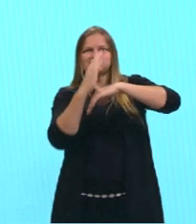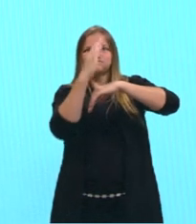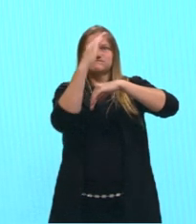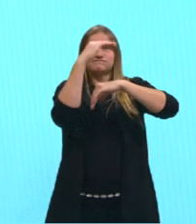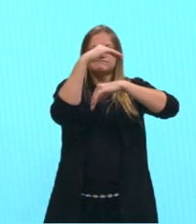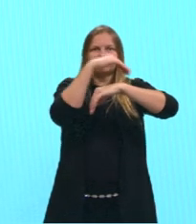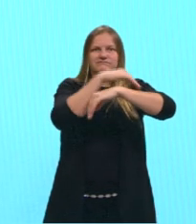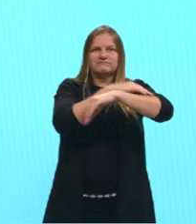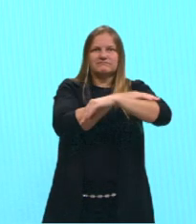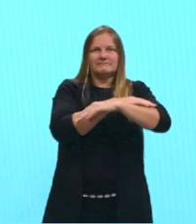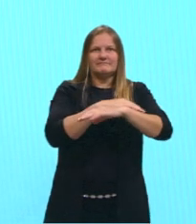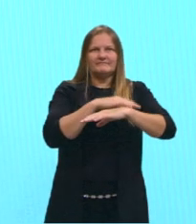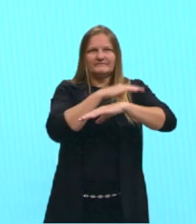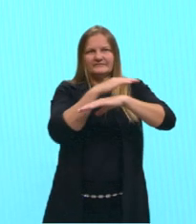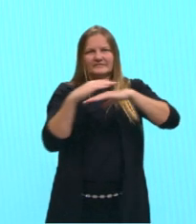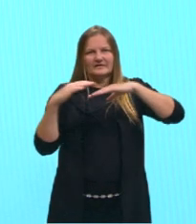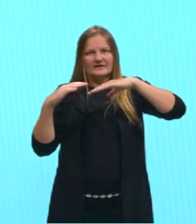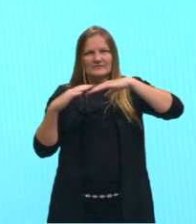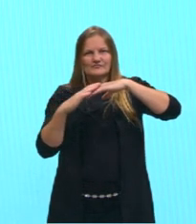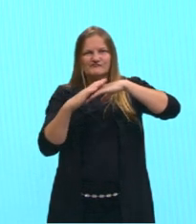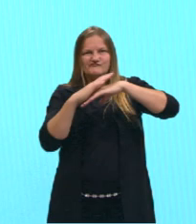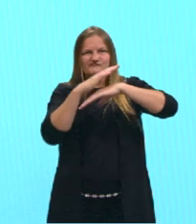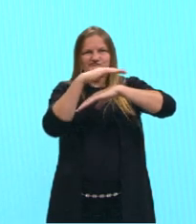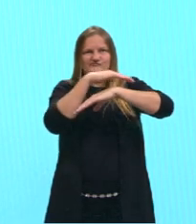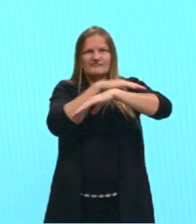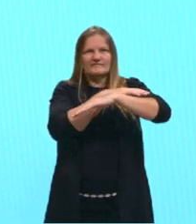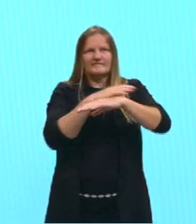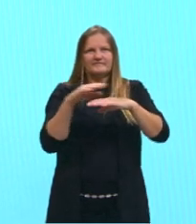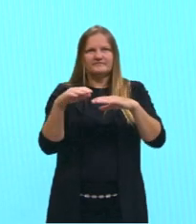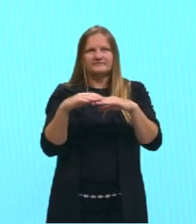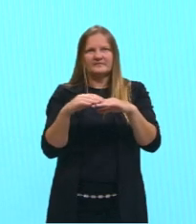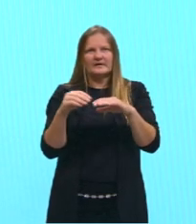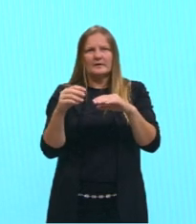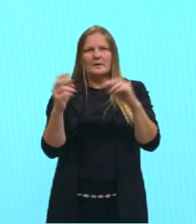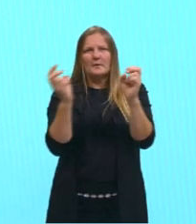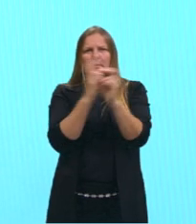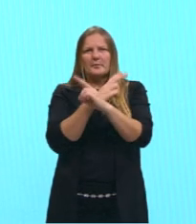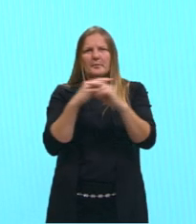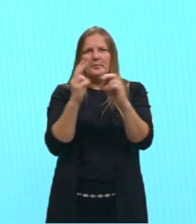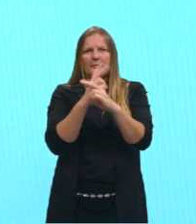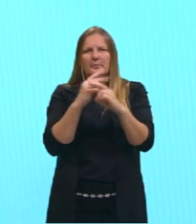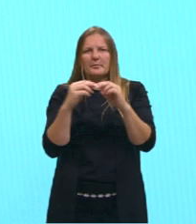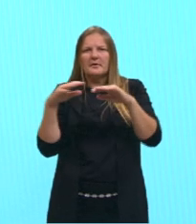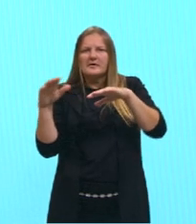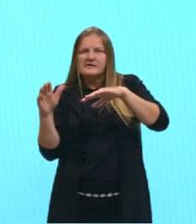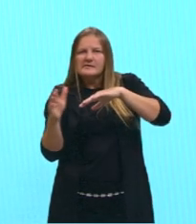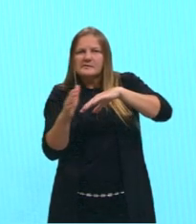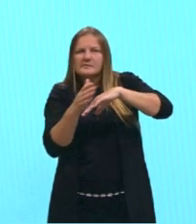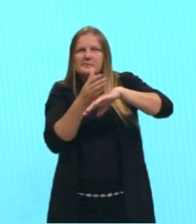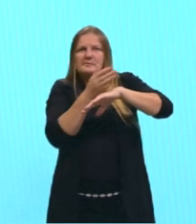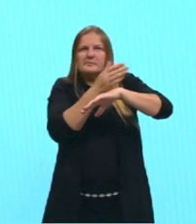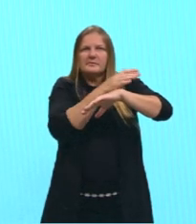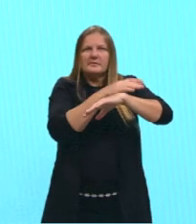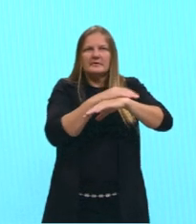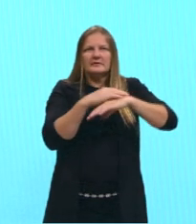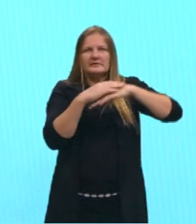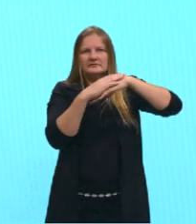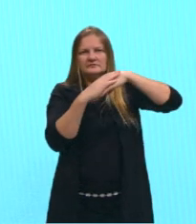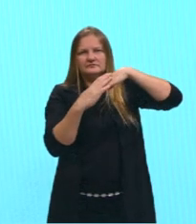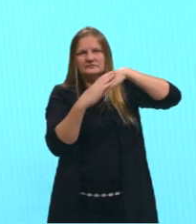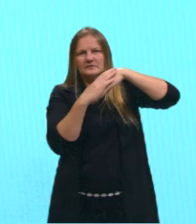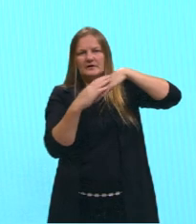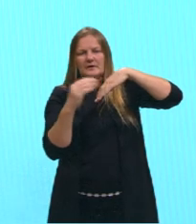Acentuada não, desculpa. Bem leve. Compensação, quando esse material é empurrado aqui, tu tem um grau bem mais